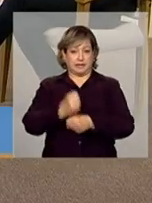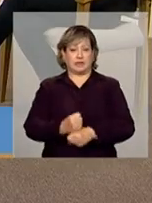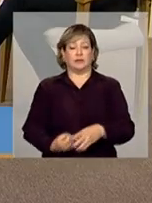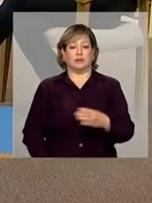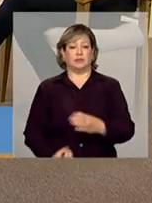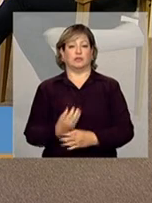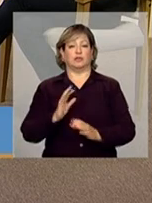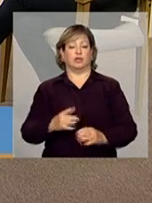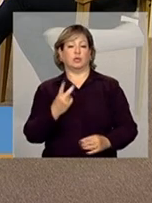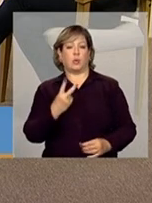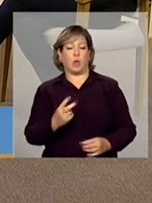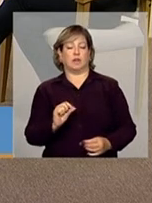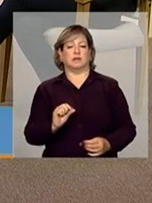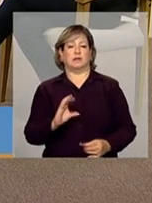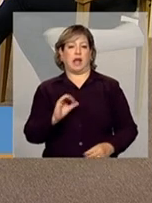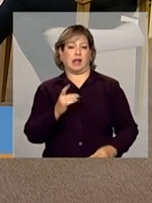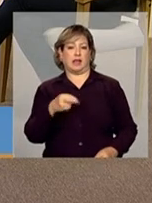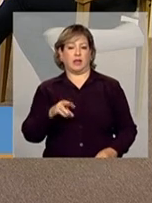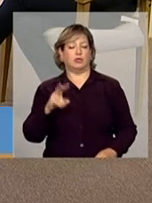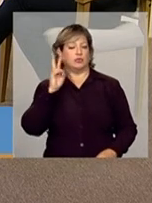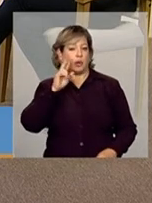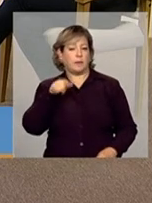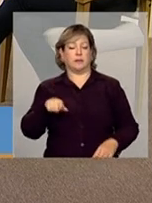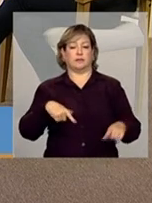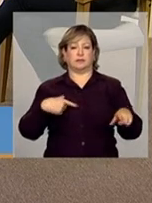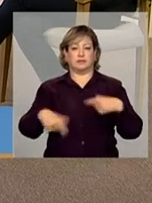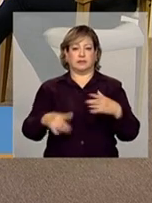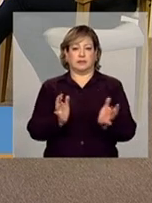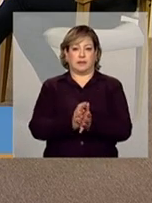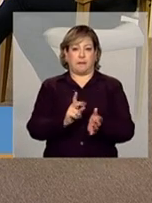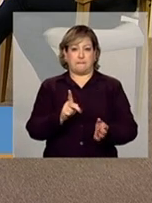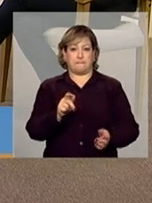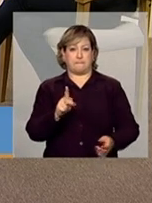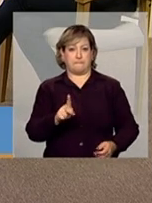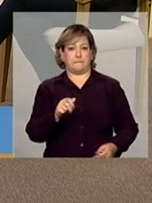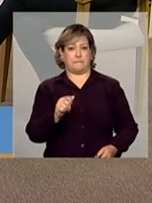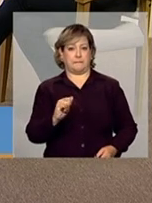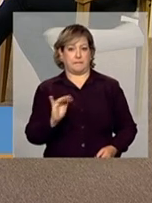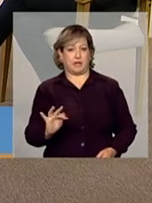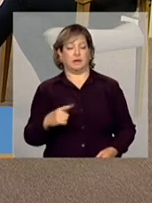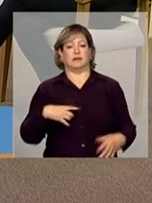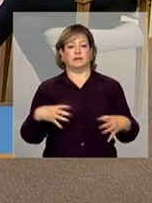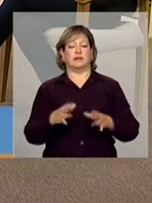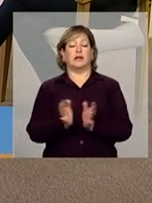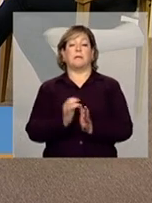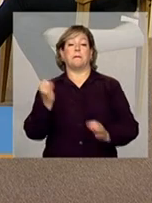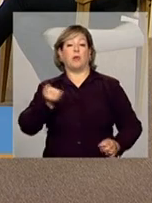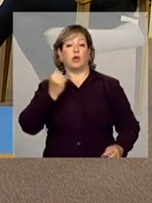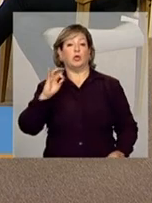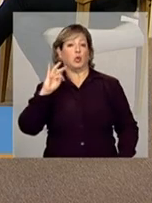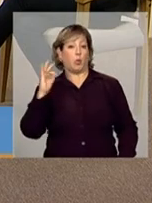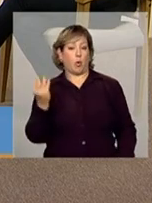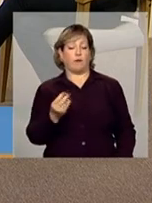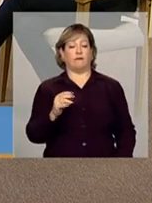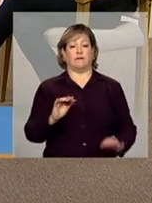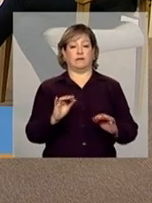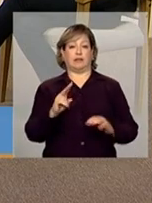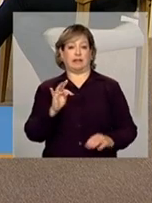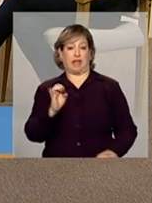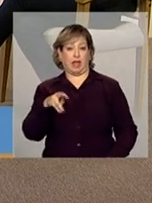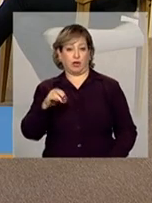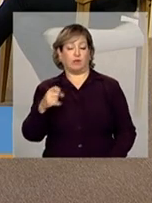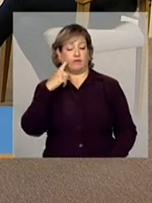orientações técnicas sobre o serviço PAIF, volume 1 e 2, que estão disponíveis no site. É importante que todos os técnicos acessem o site para poder